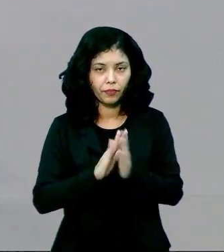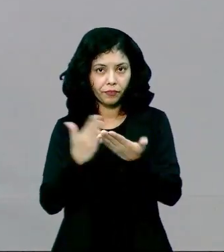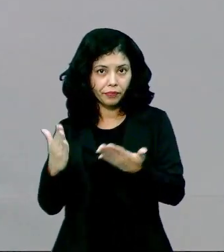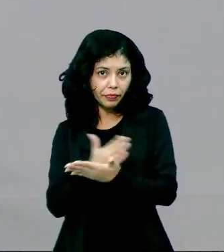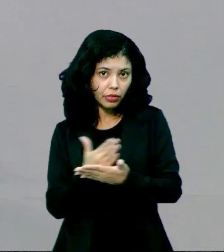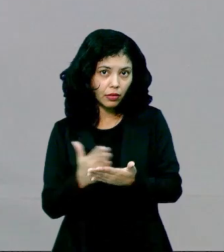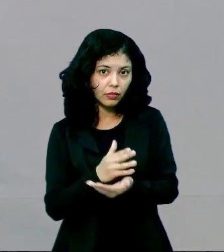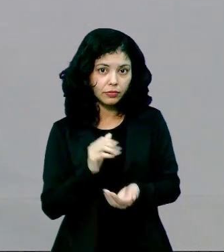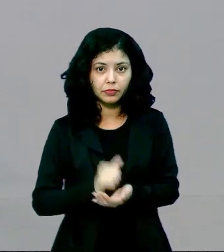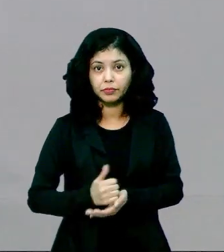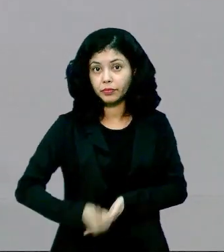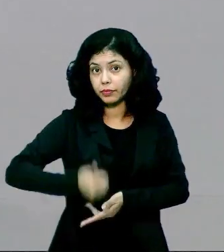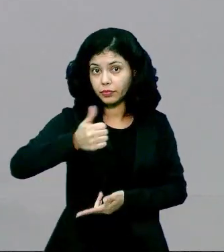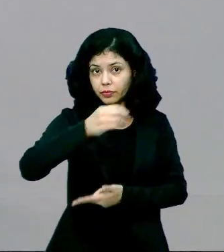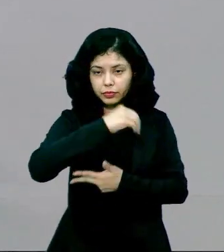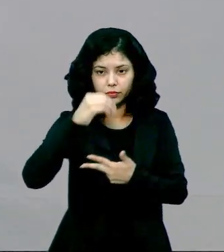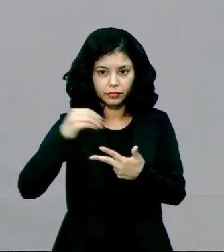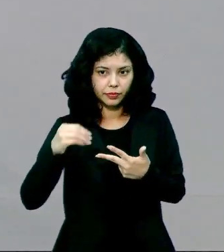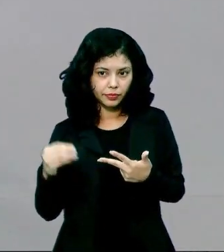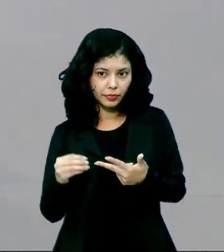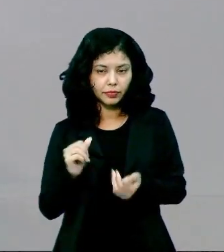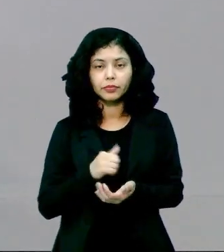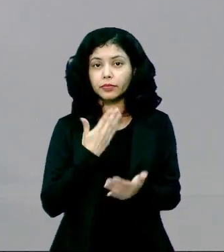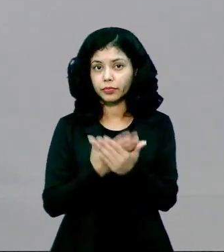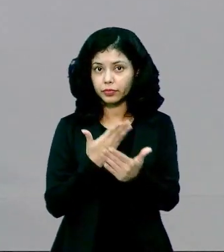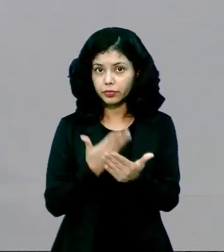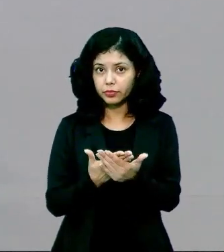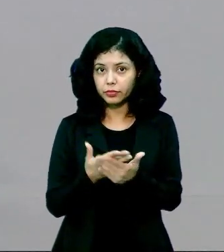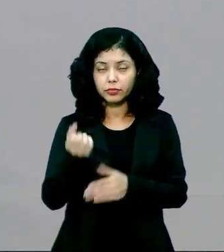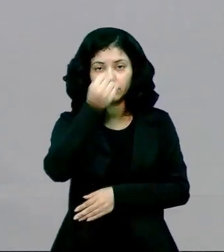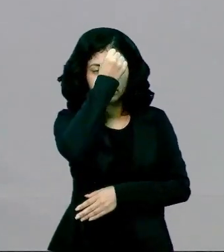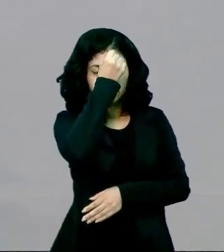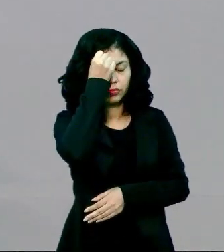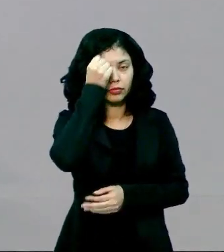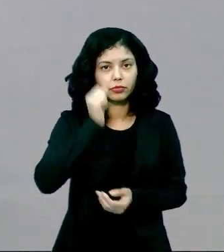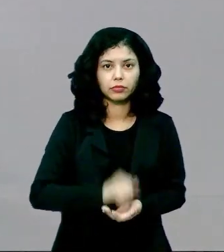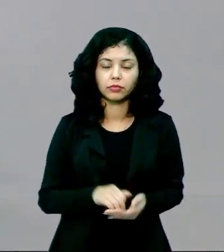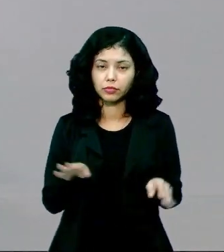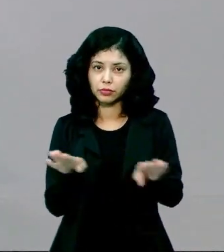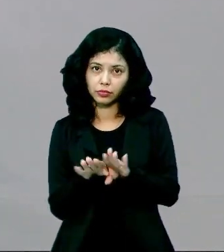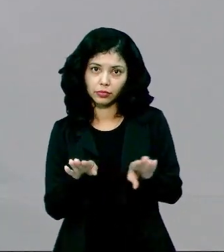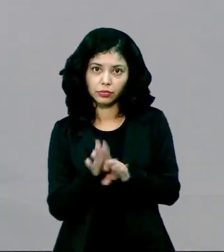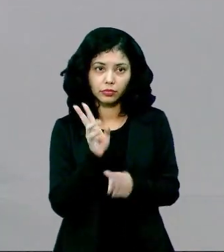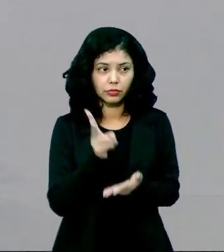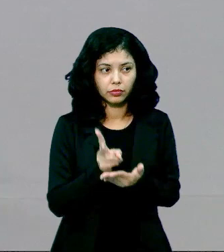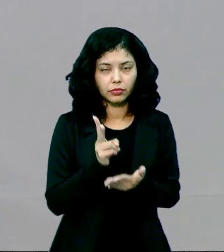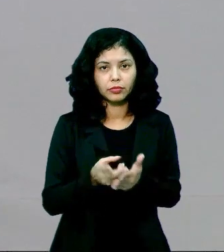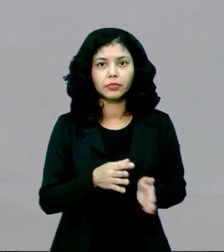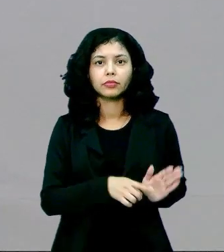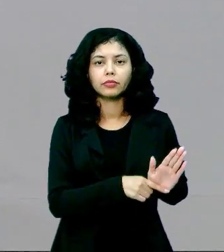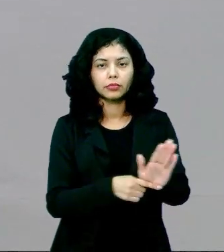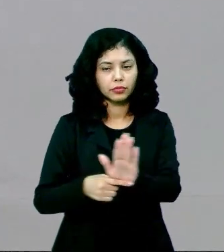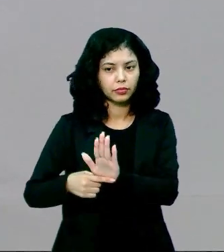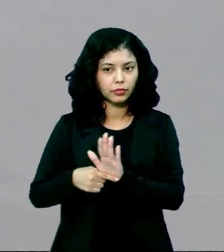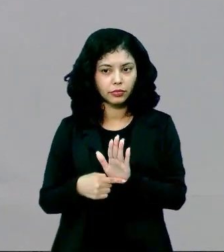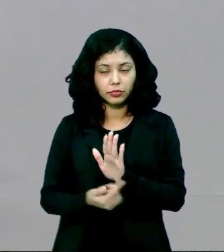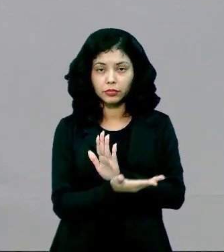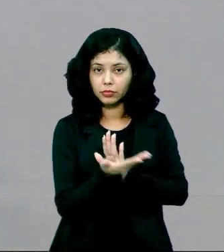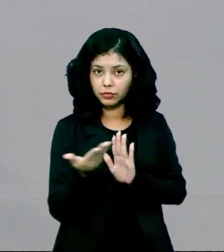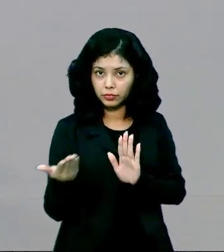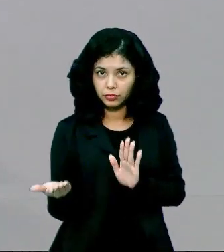didático A Prova Enem. E nas aulas de Sociologia, também sempre estou apresentando a